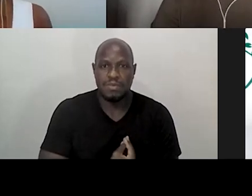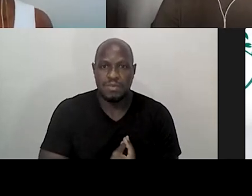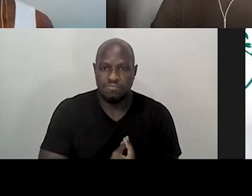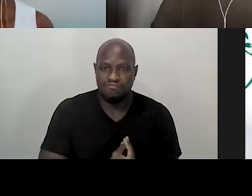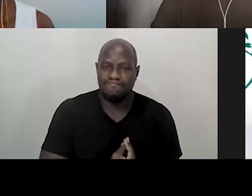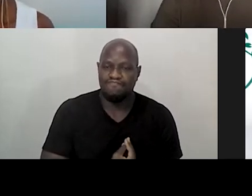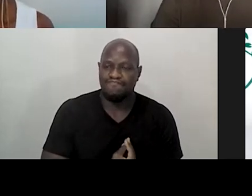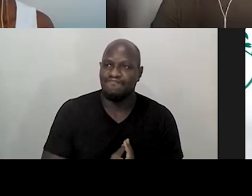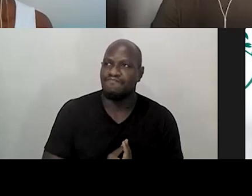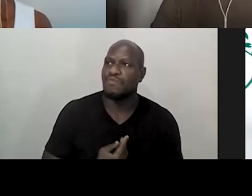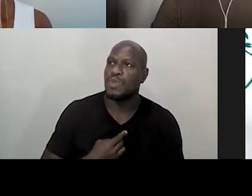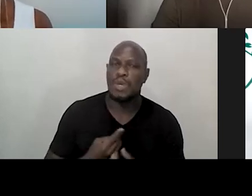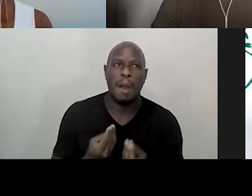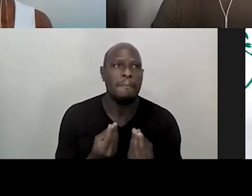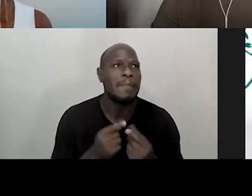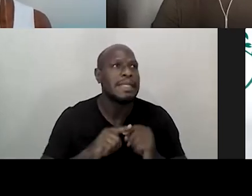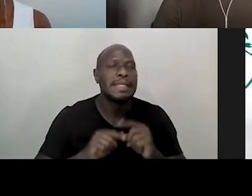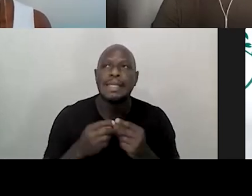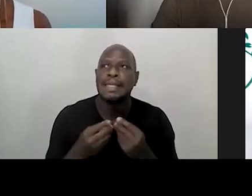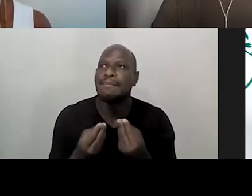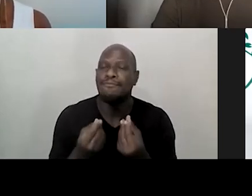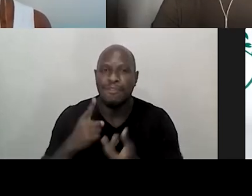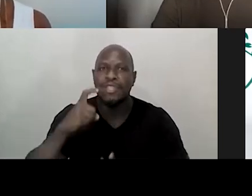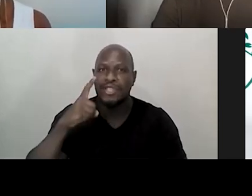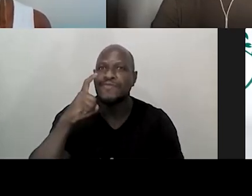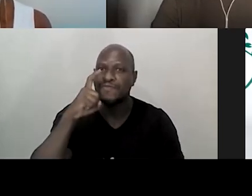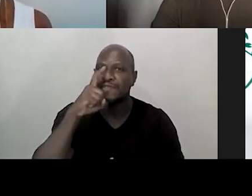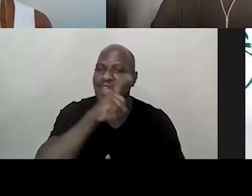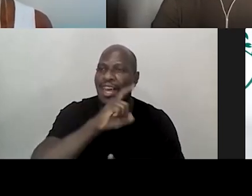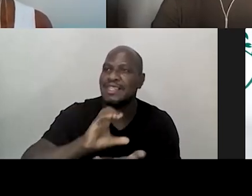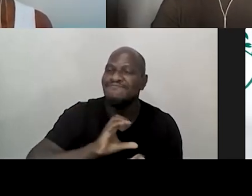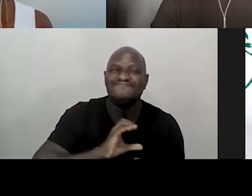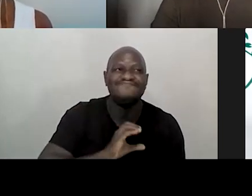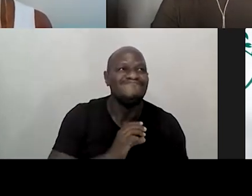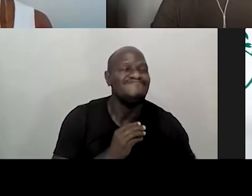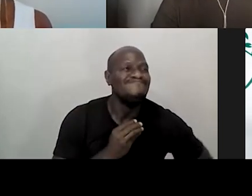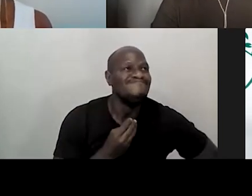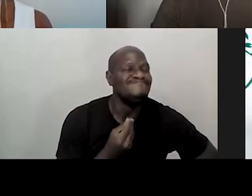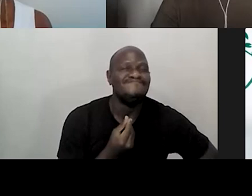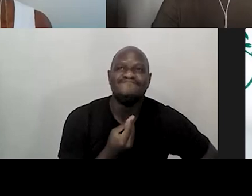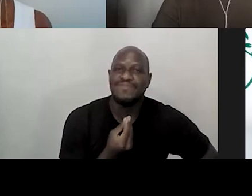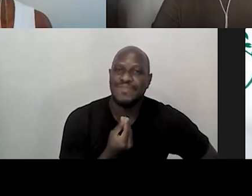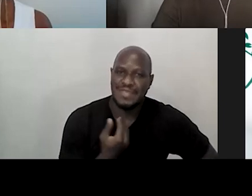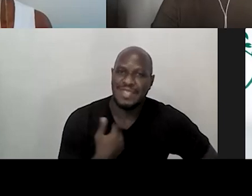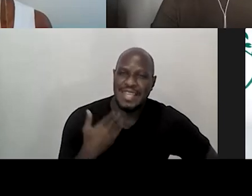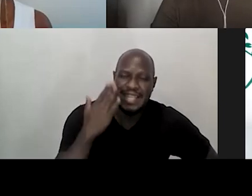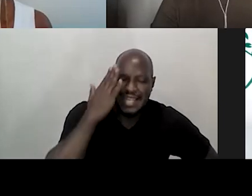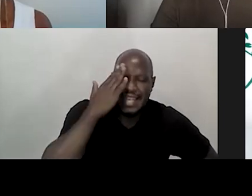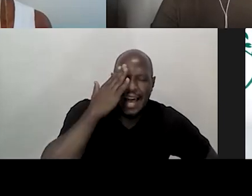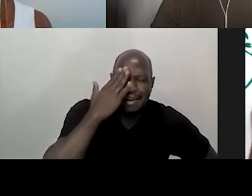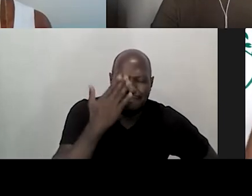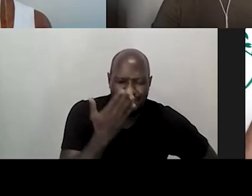assustadoramente difícil, né? Porque, né, a gente sabe que é um